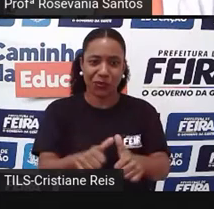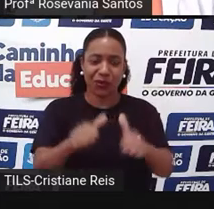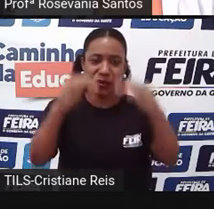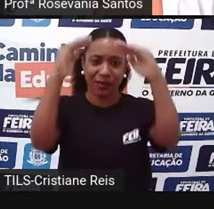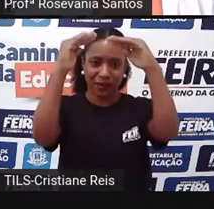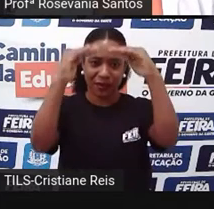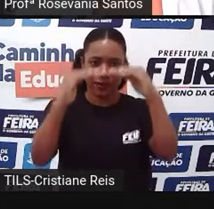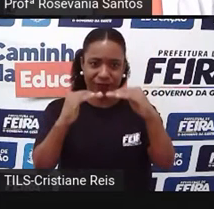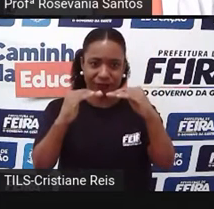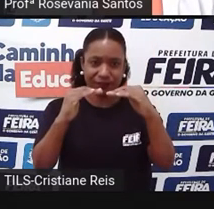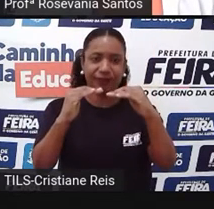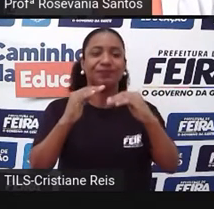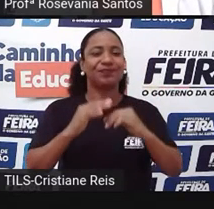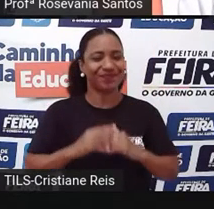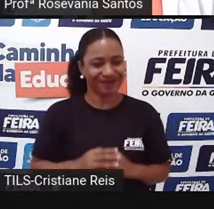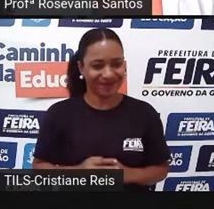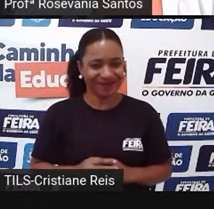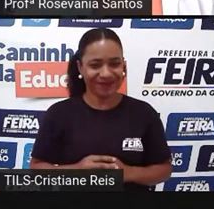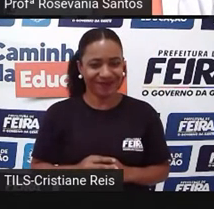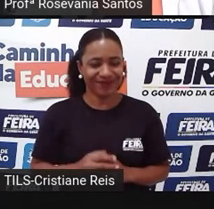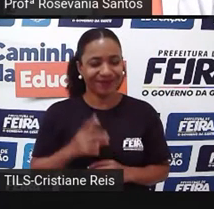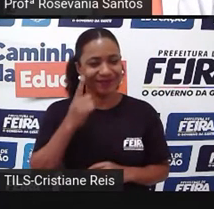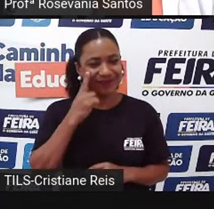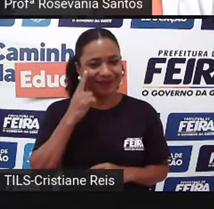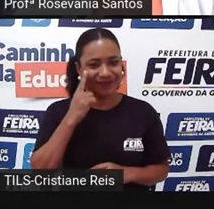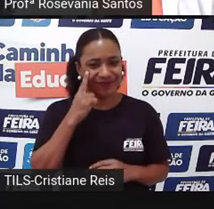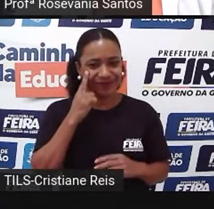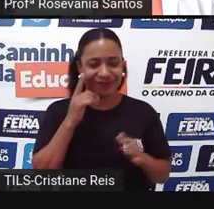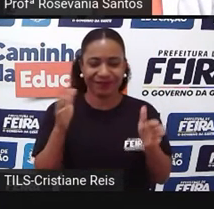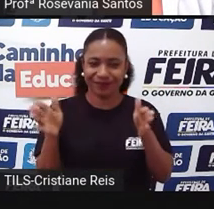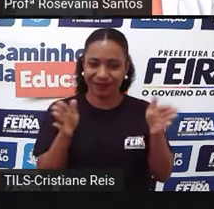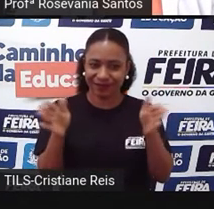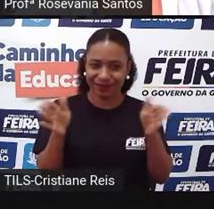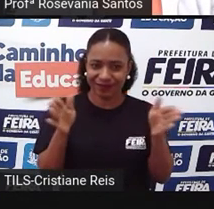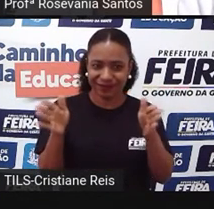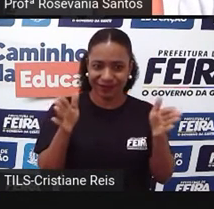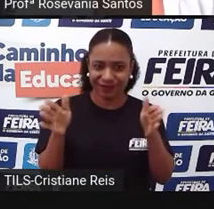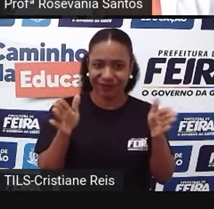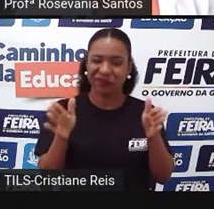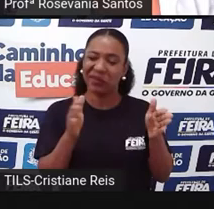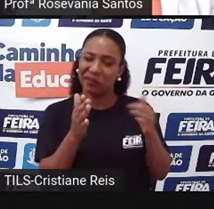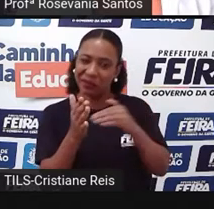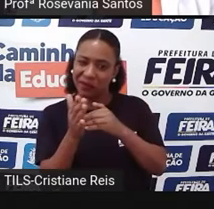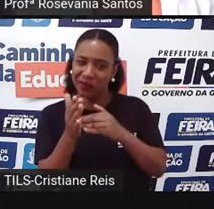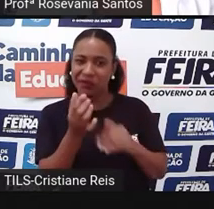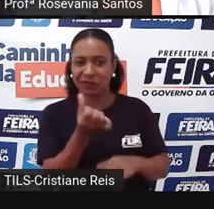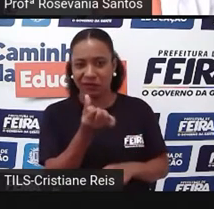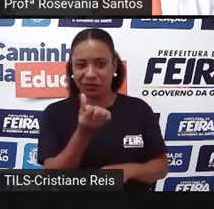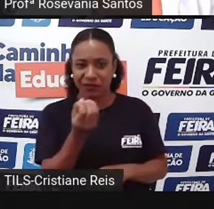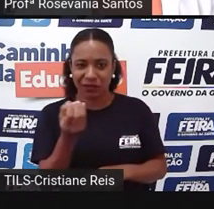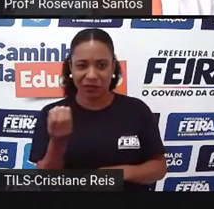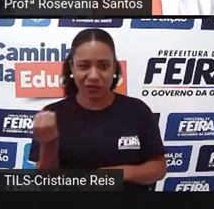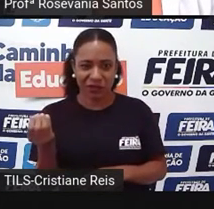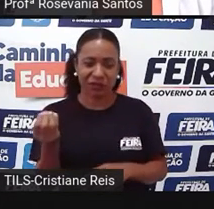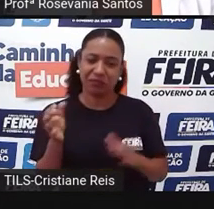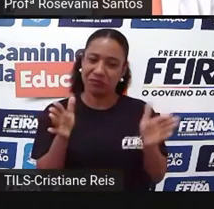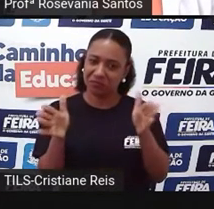boazinha assim, né, entre o... No máximo, até os seiscentos, setecentos metros,